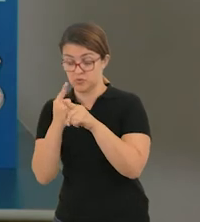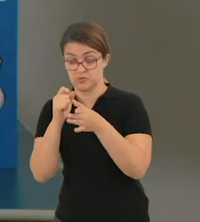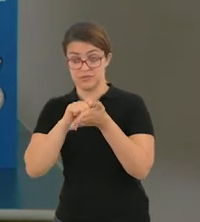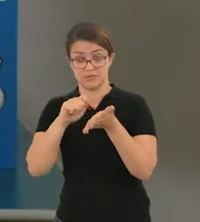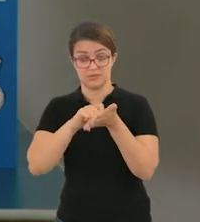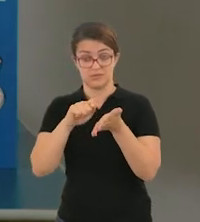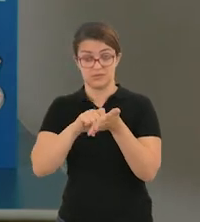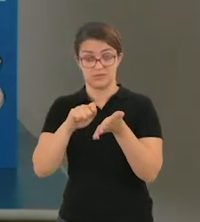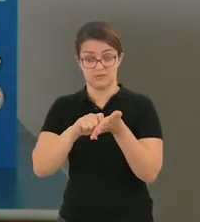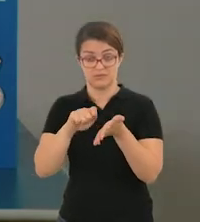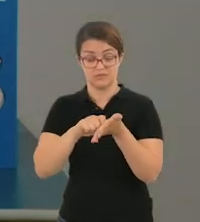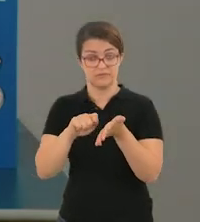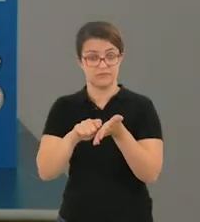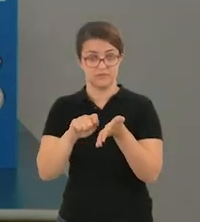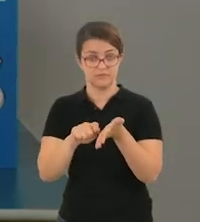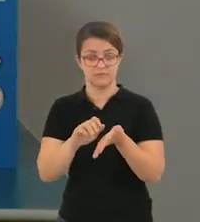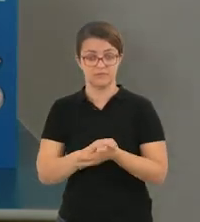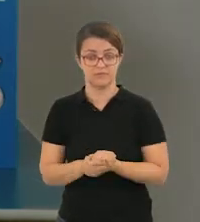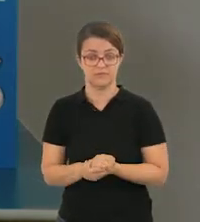o valor de 5 reais.